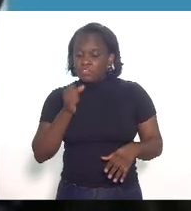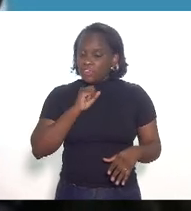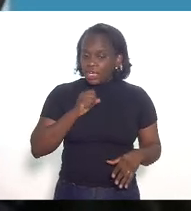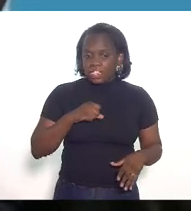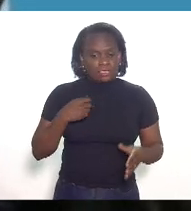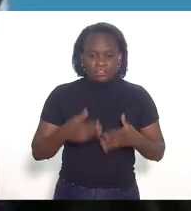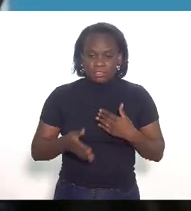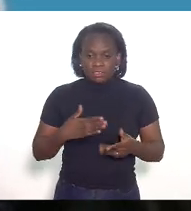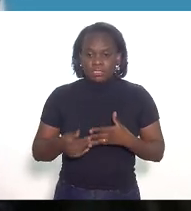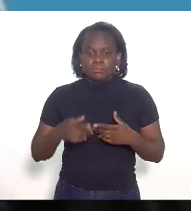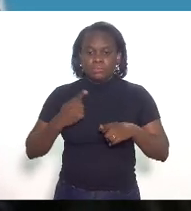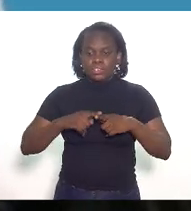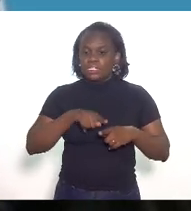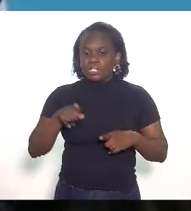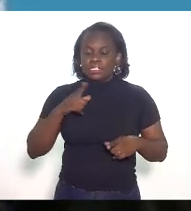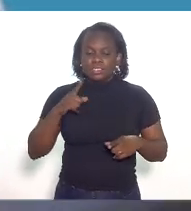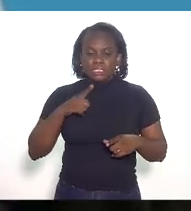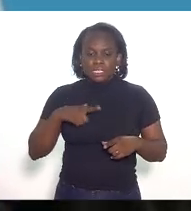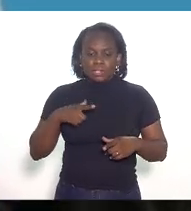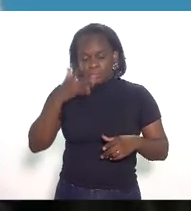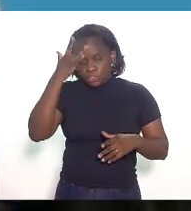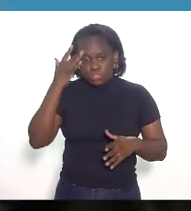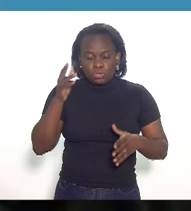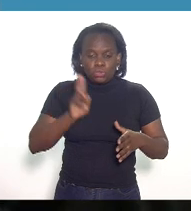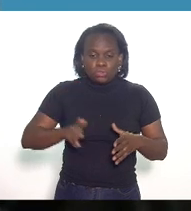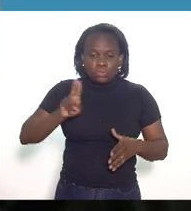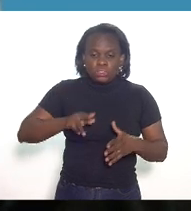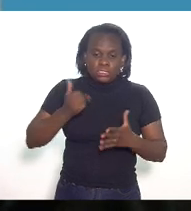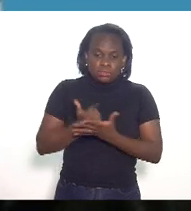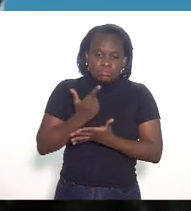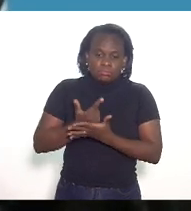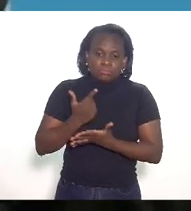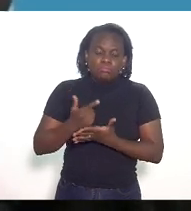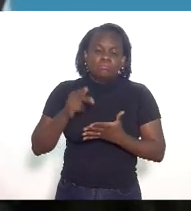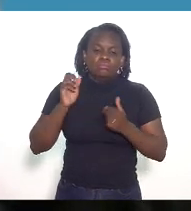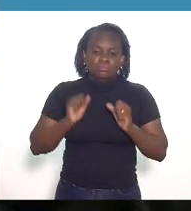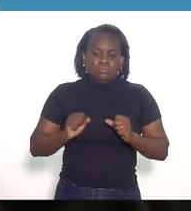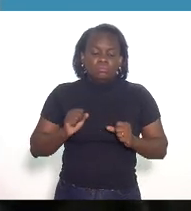porque elas trazem um consumo ali que podem justificar